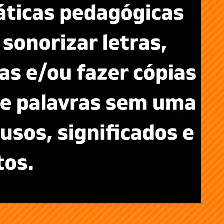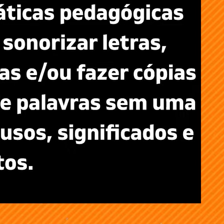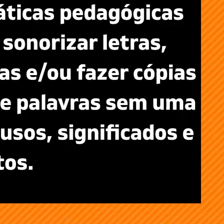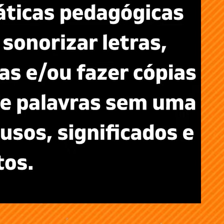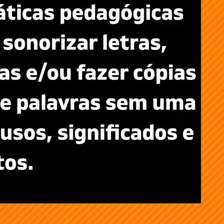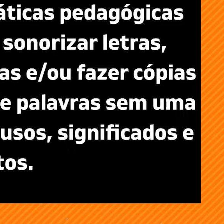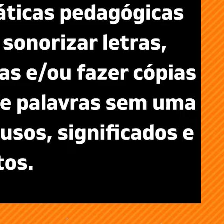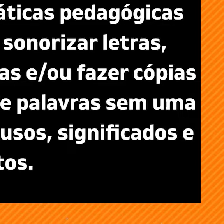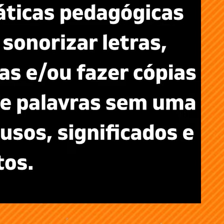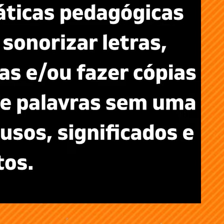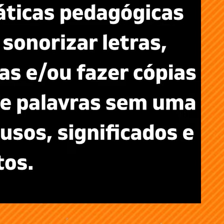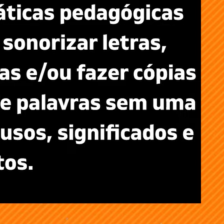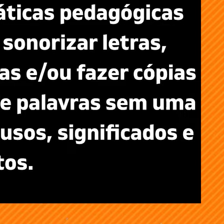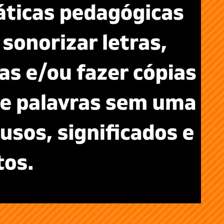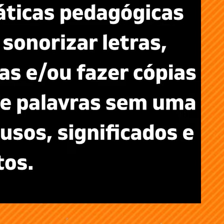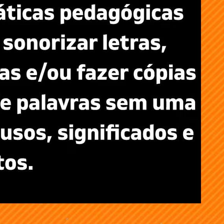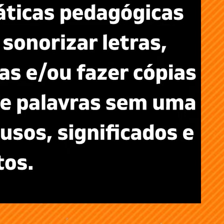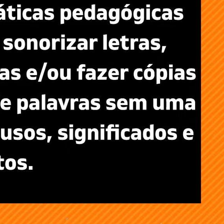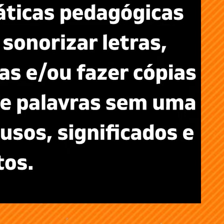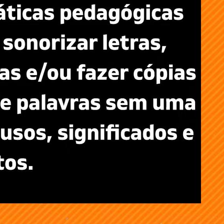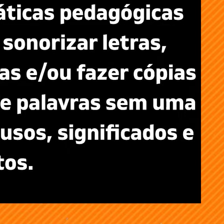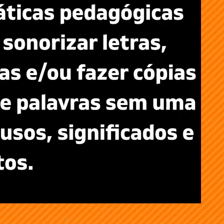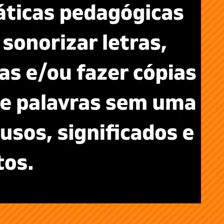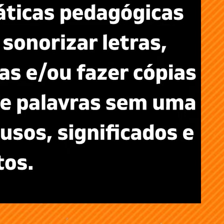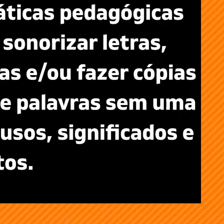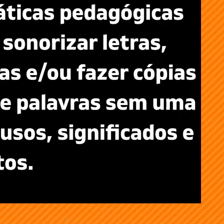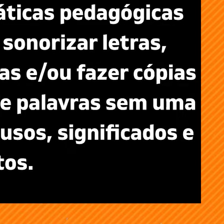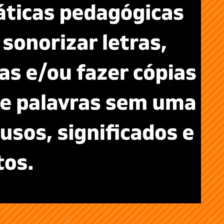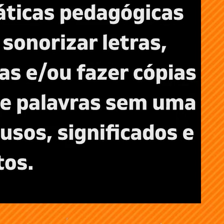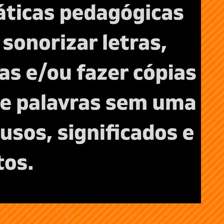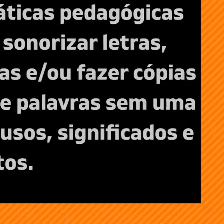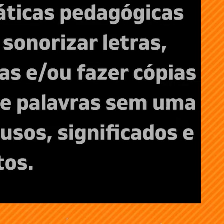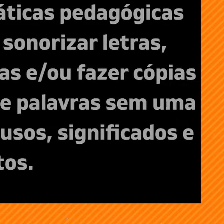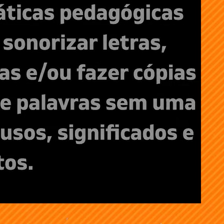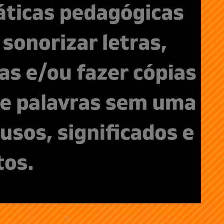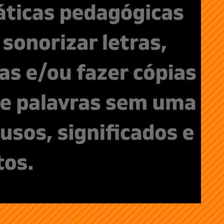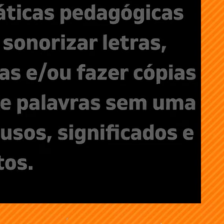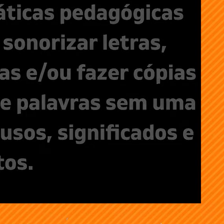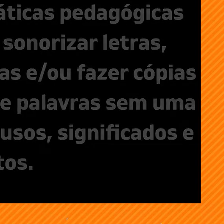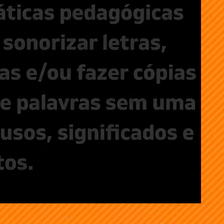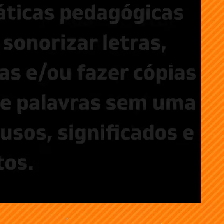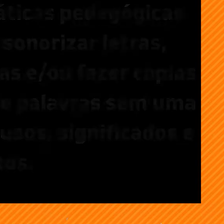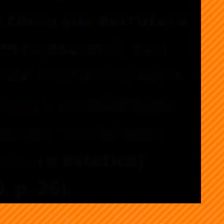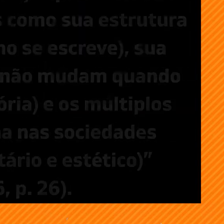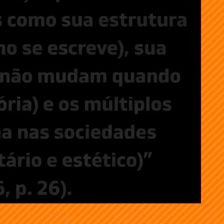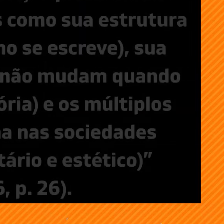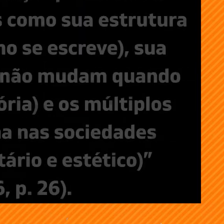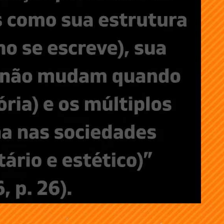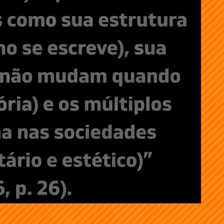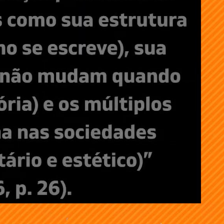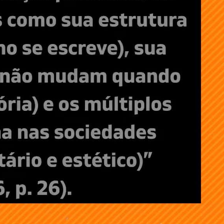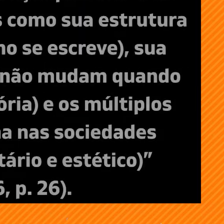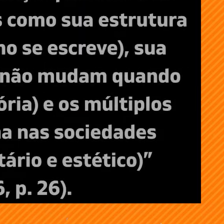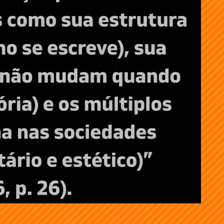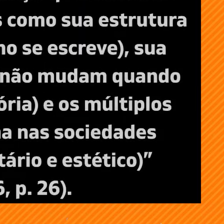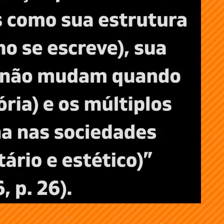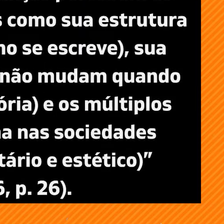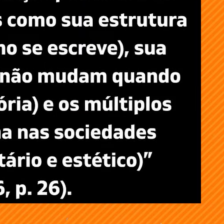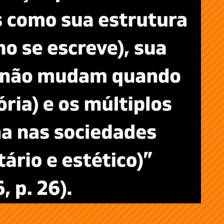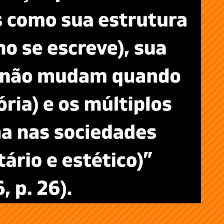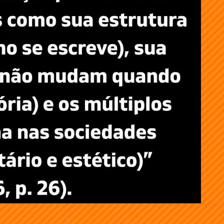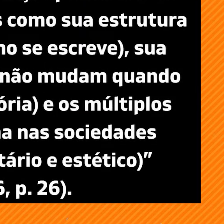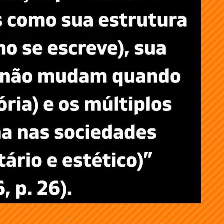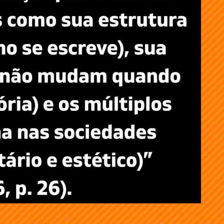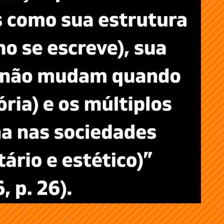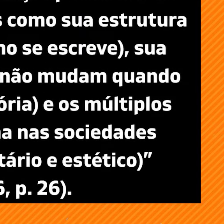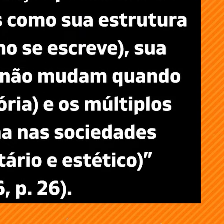sem uma preocupação com seus usos, significados e contexto. Para romper com essa prática, é